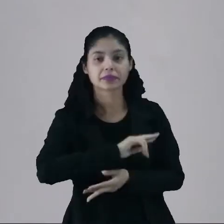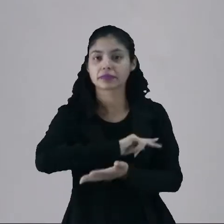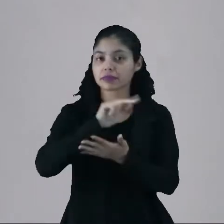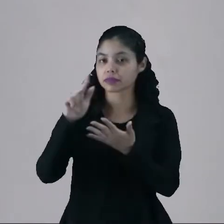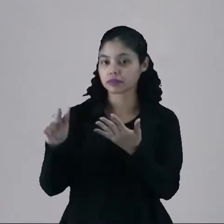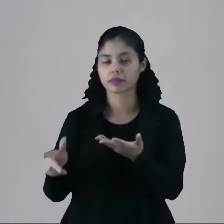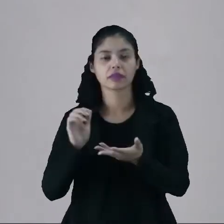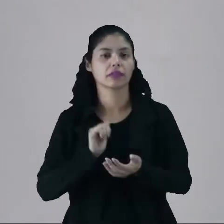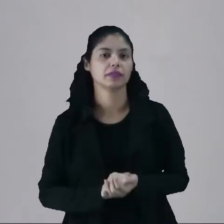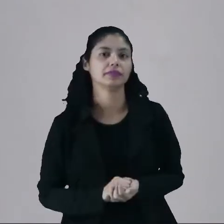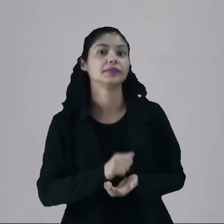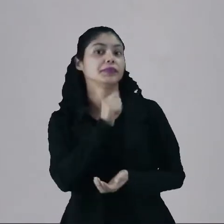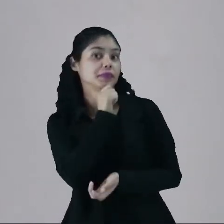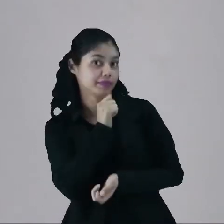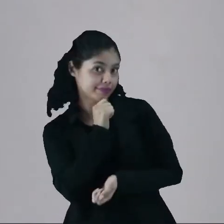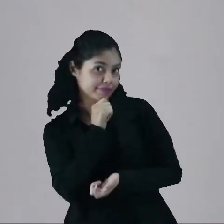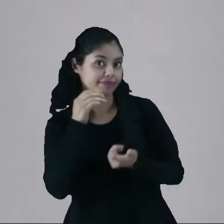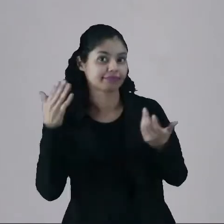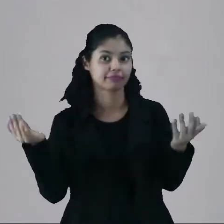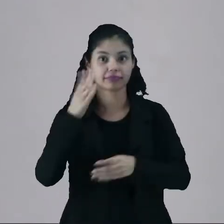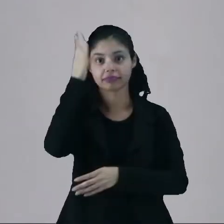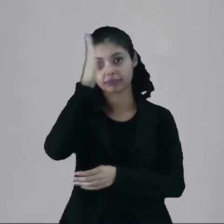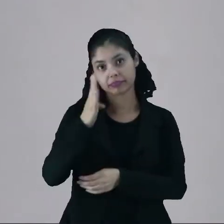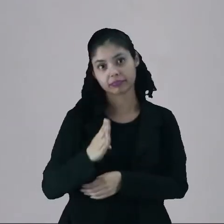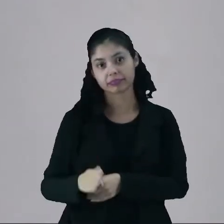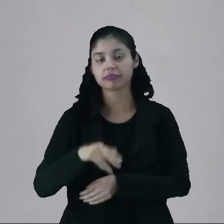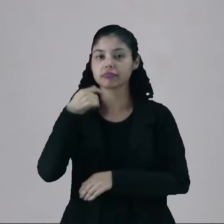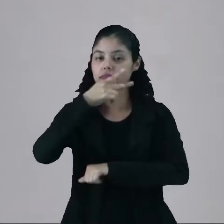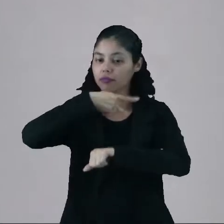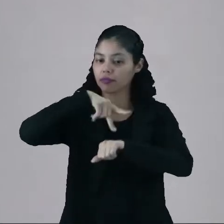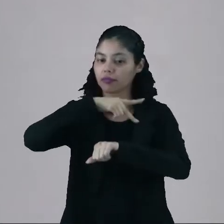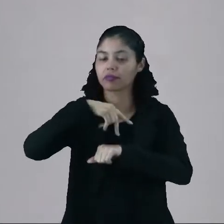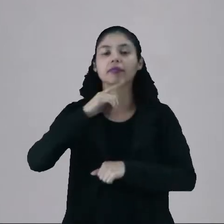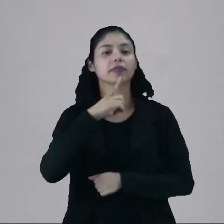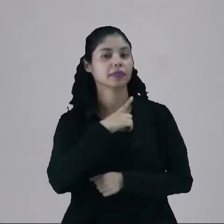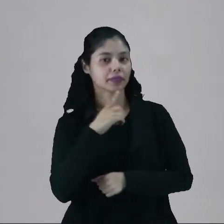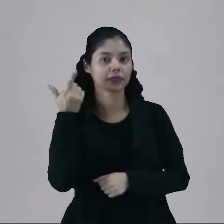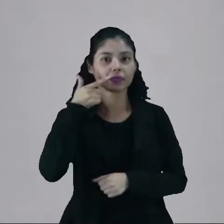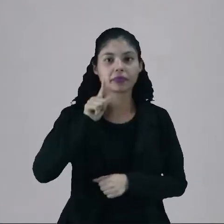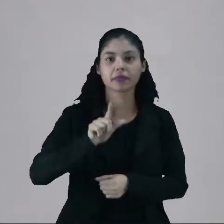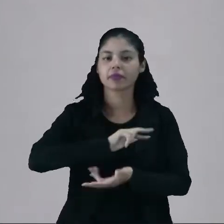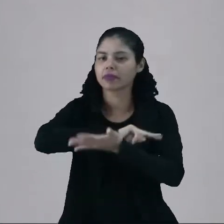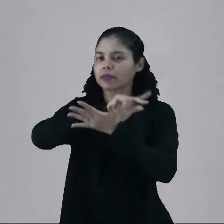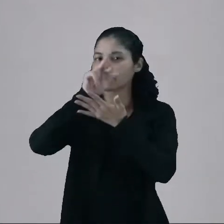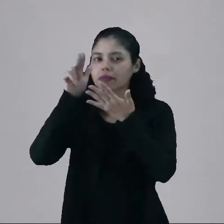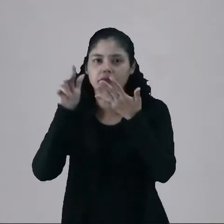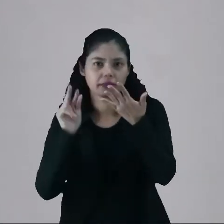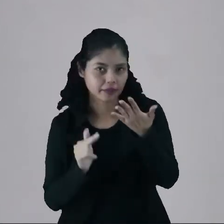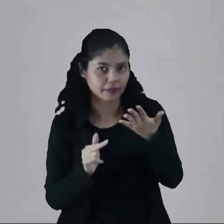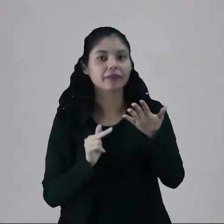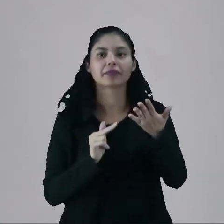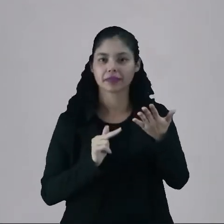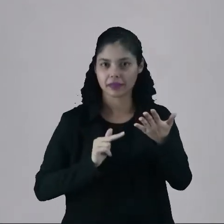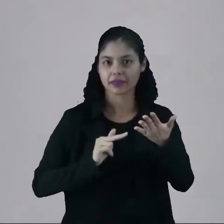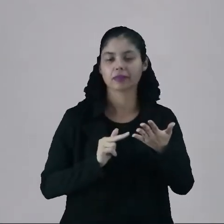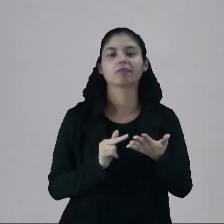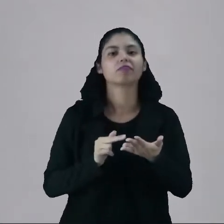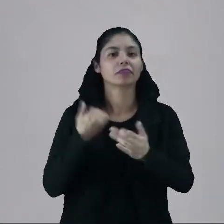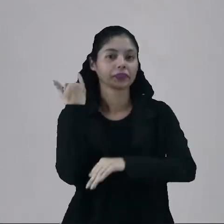tem várias fontes. Aliás, o Brasil é um dos países que consegue ter uma diversificação de